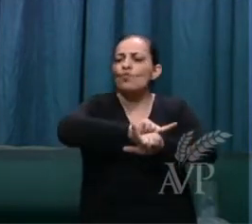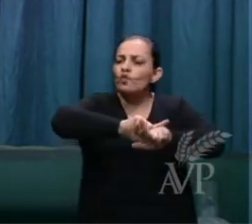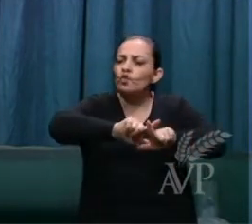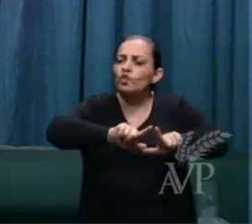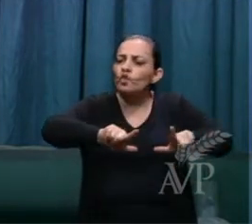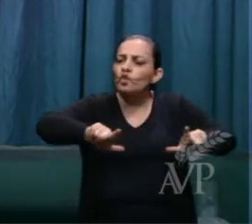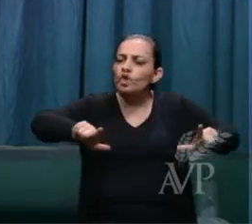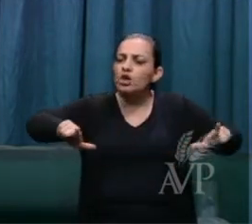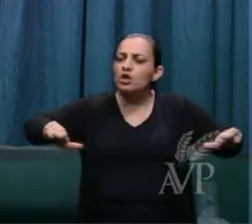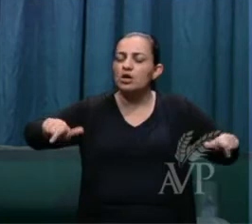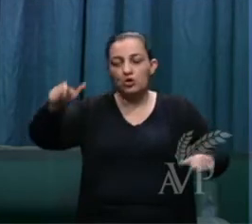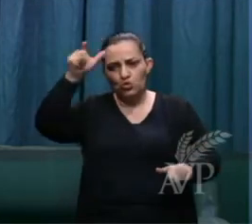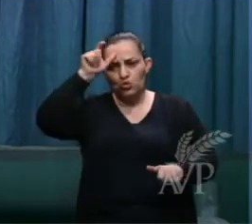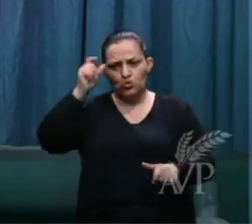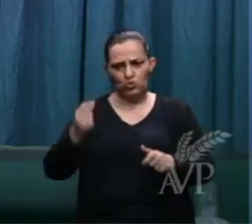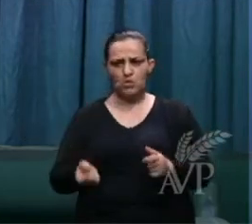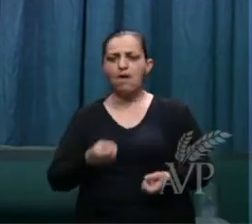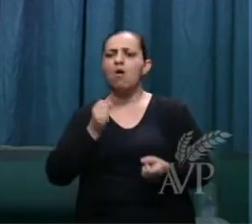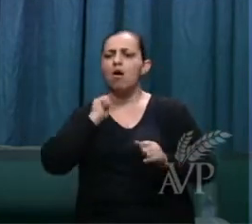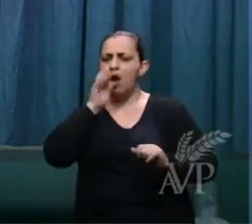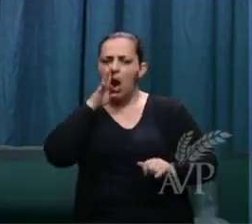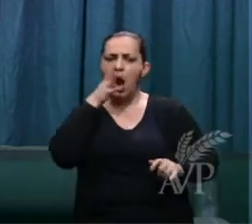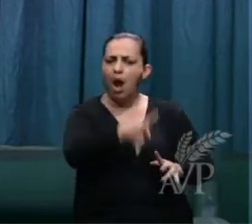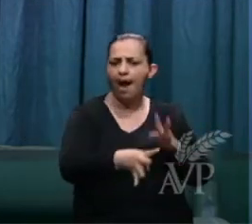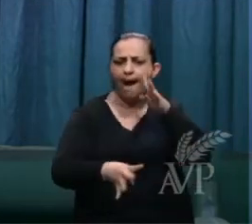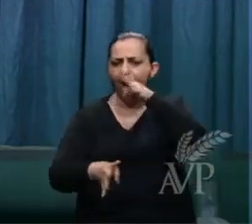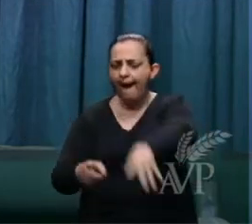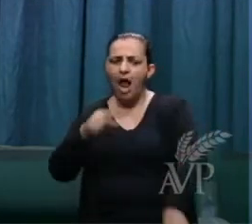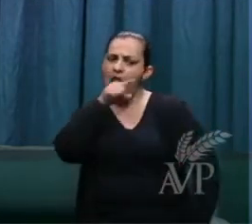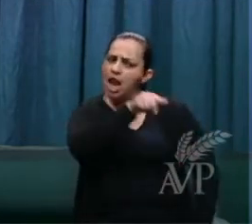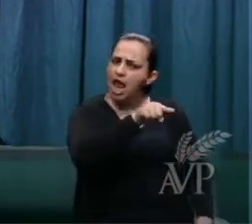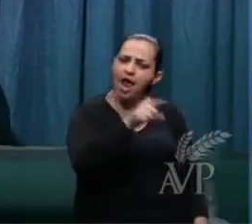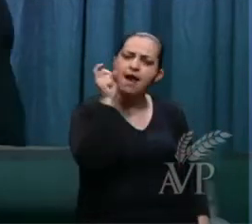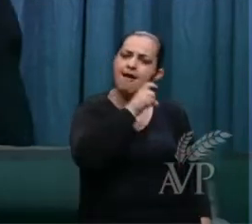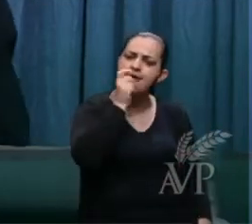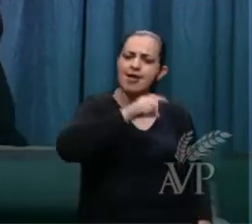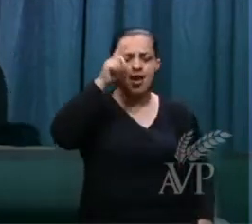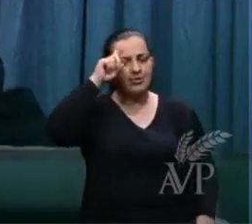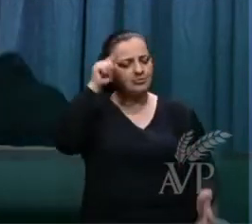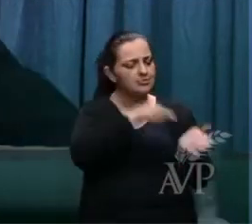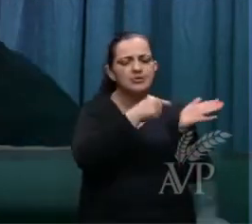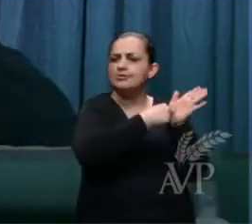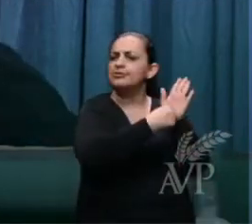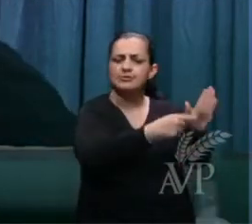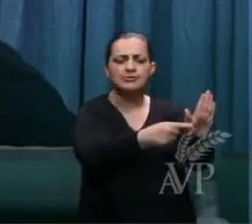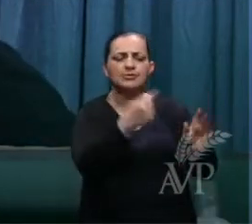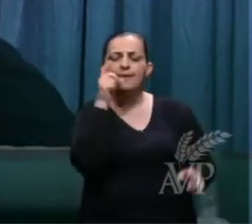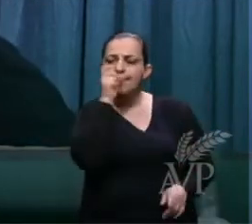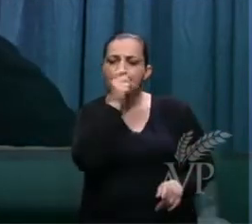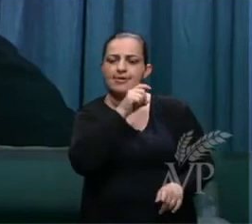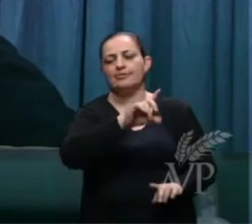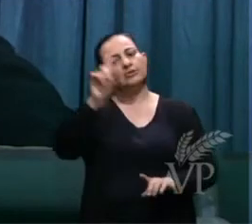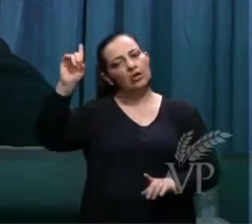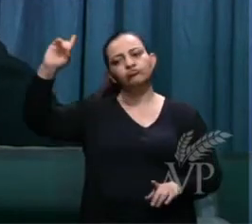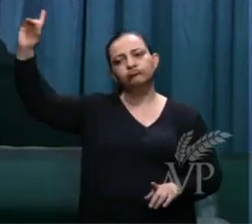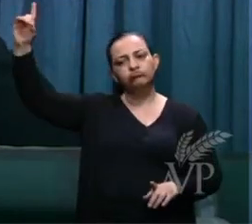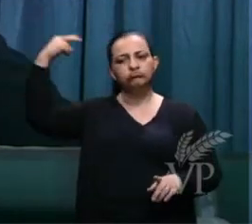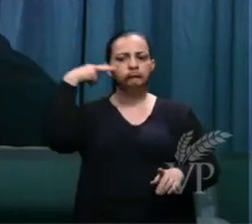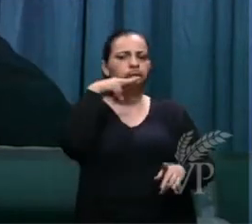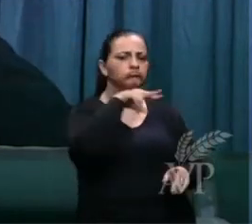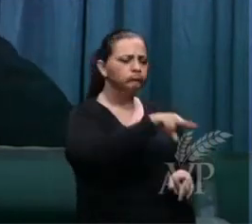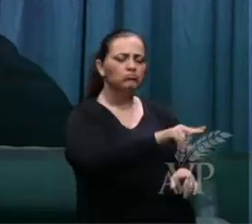o diabo pode dizer ele mentiu tal dia tal dia Deus olha ali